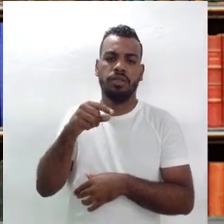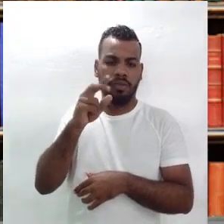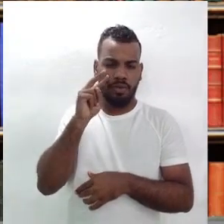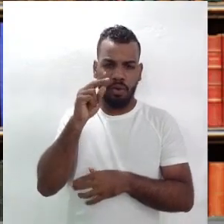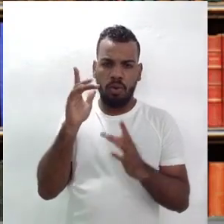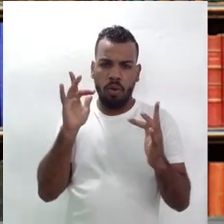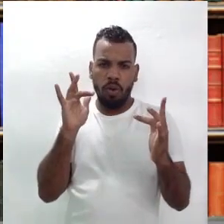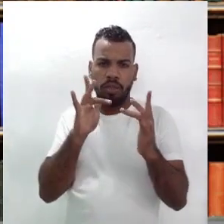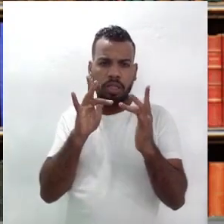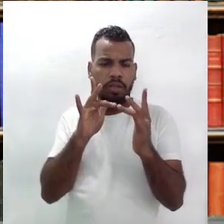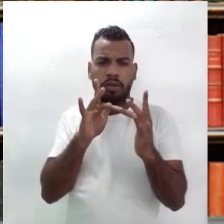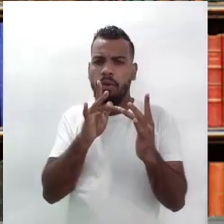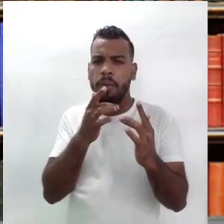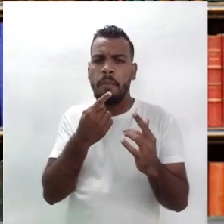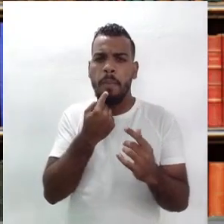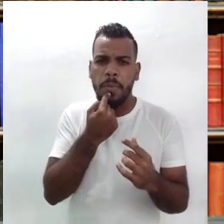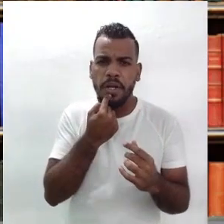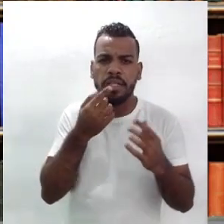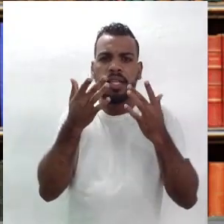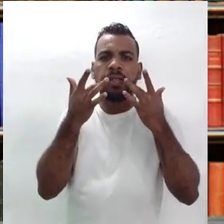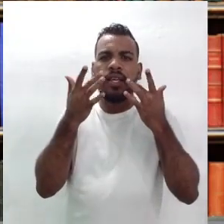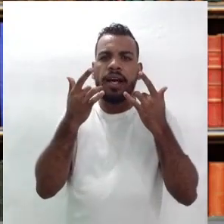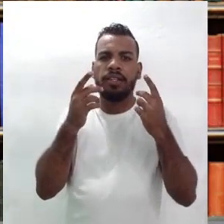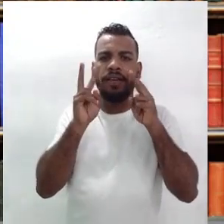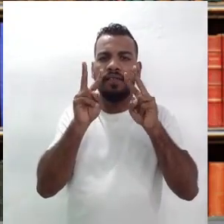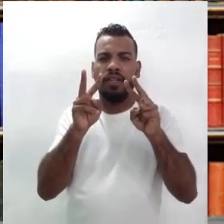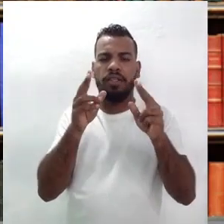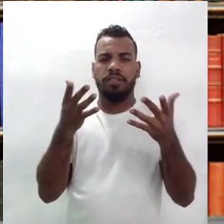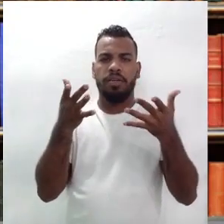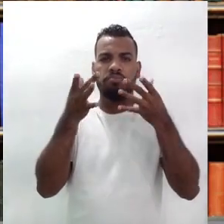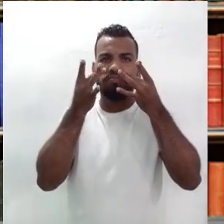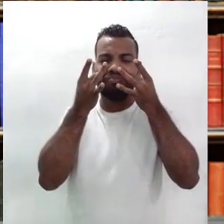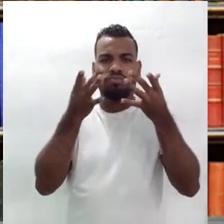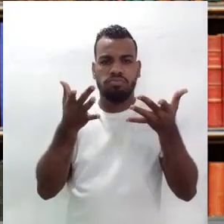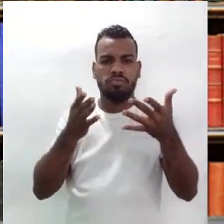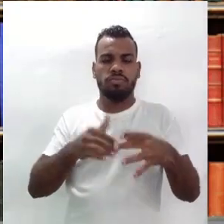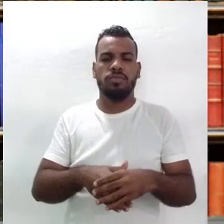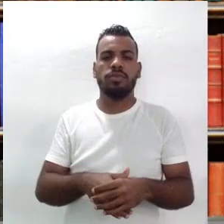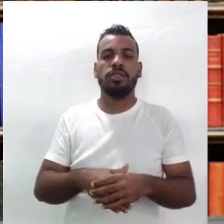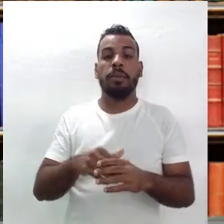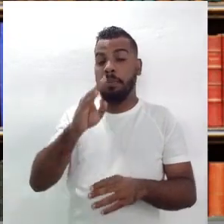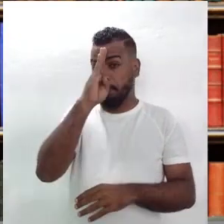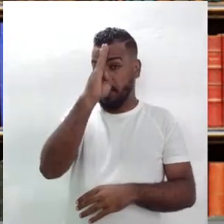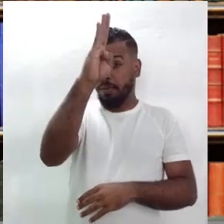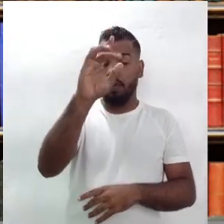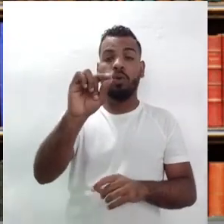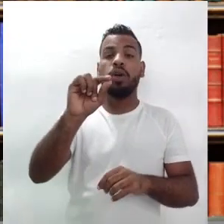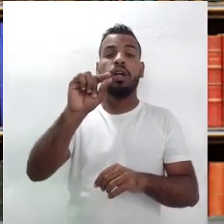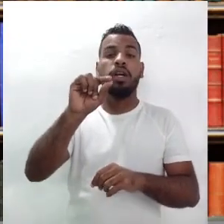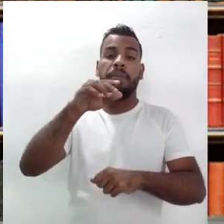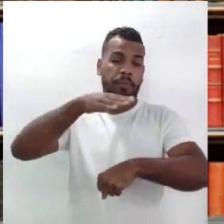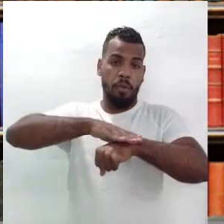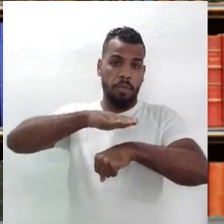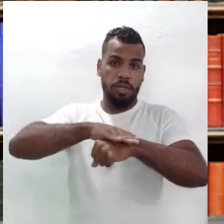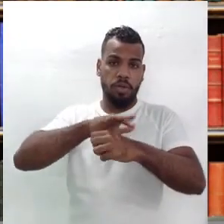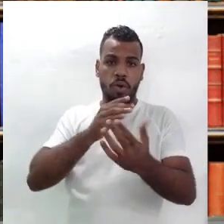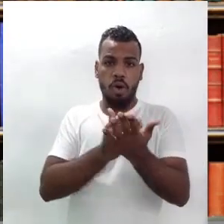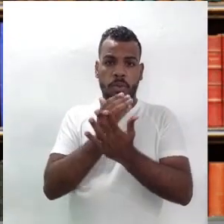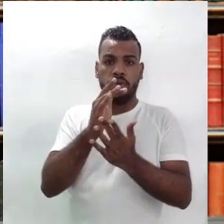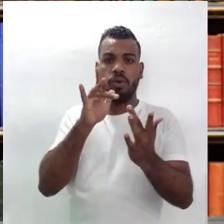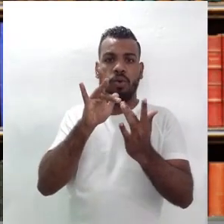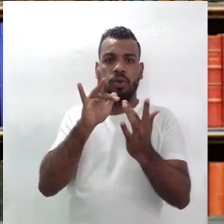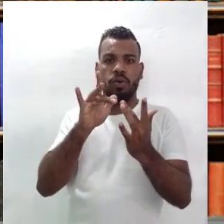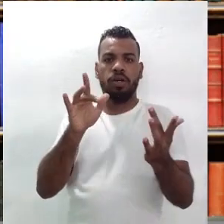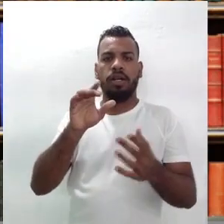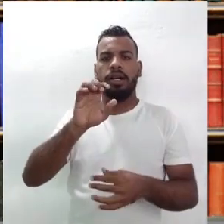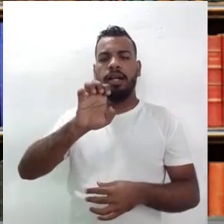efetivo, muito mais próximo com o teatro pernambucano. Principalmente no momento que ele entra em contato com